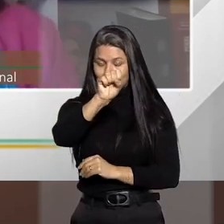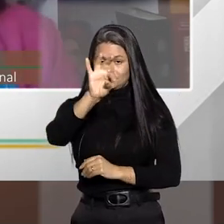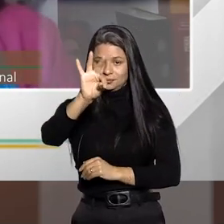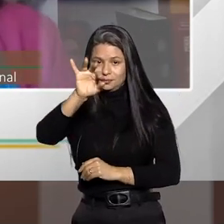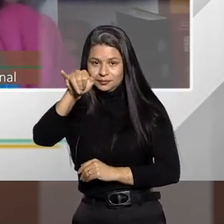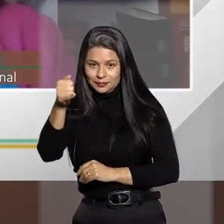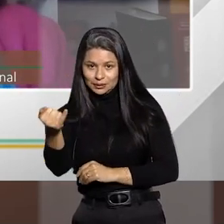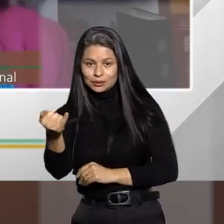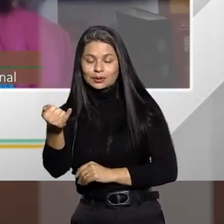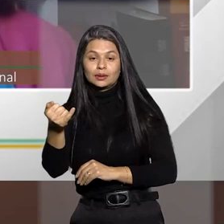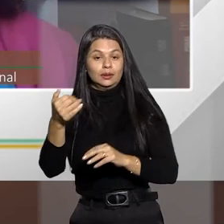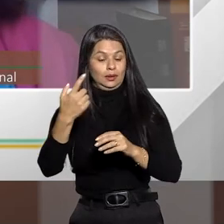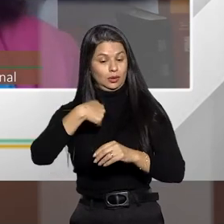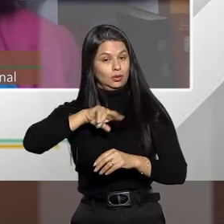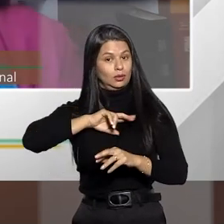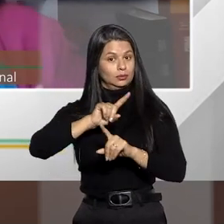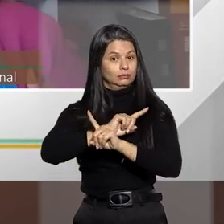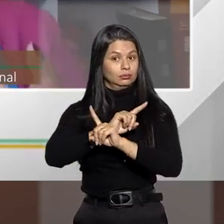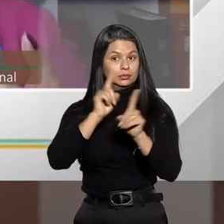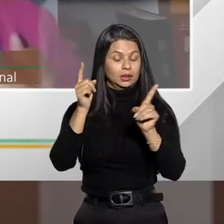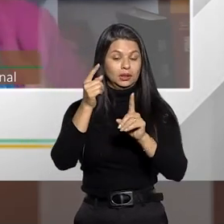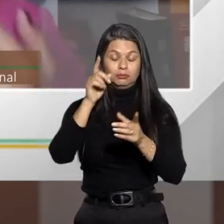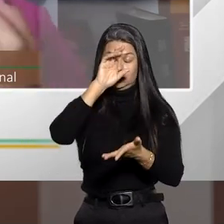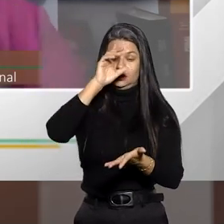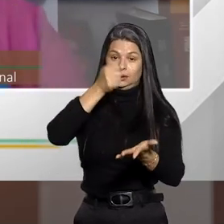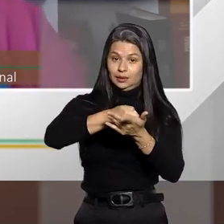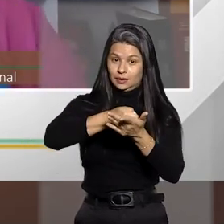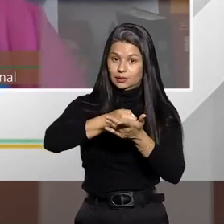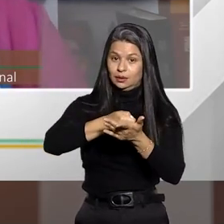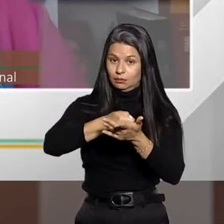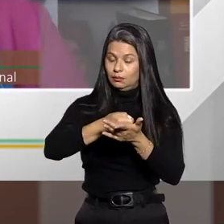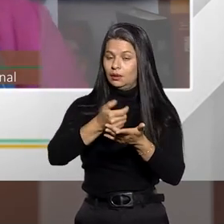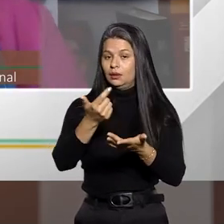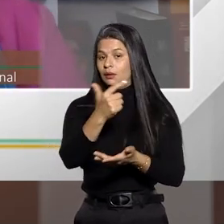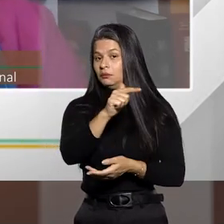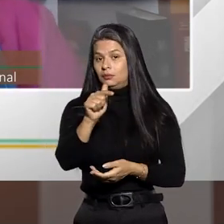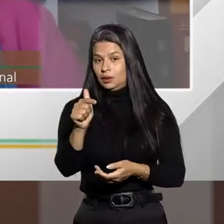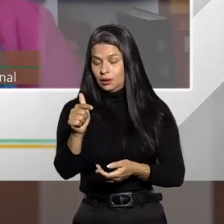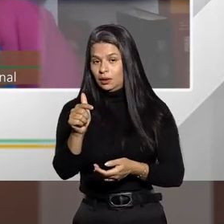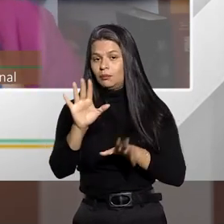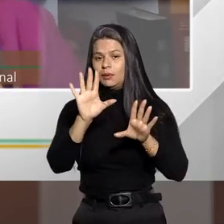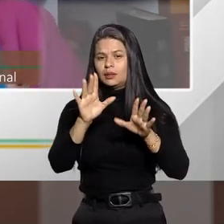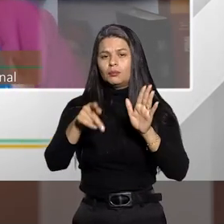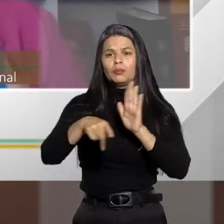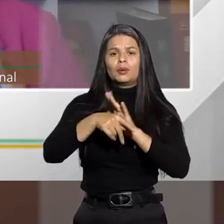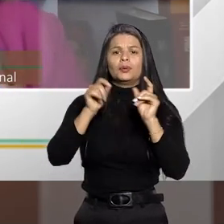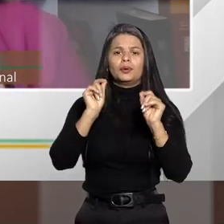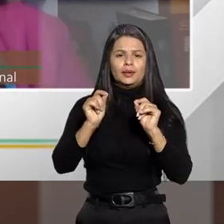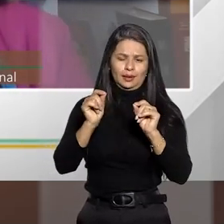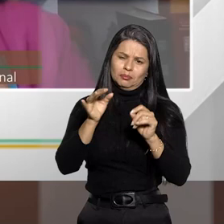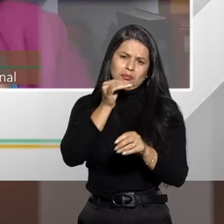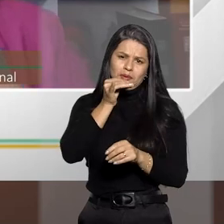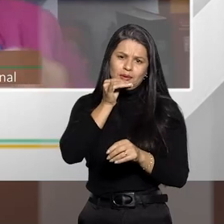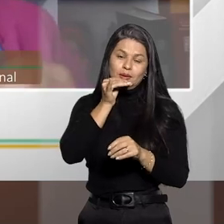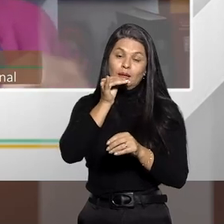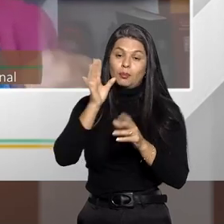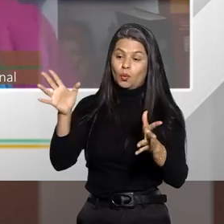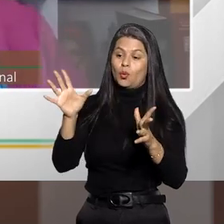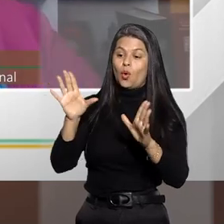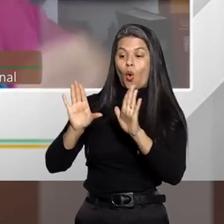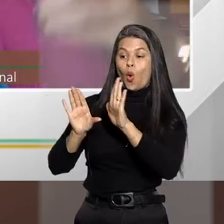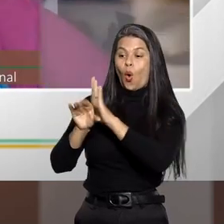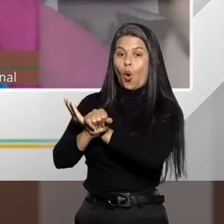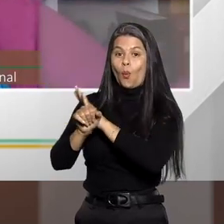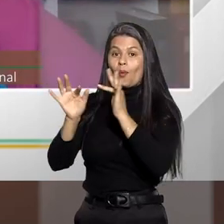e que ainda não temos uma decisão definitiva gira em torno dos roubos familiares, né? Então, aquele